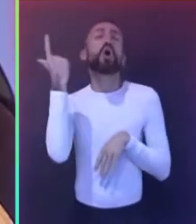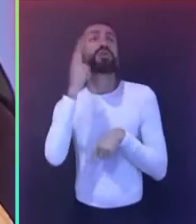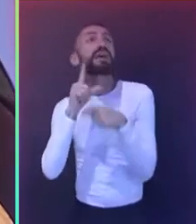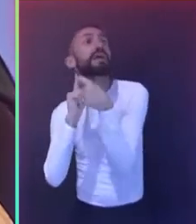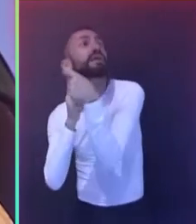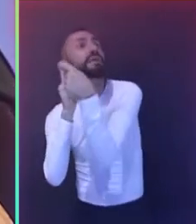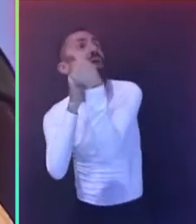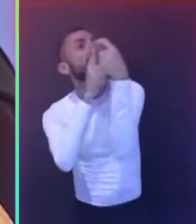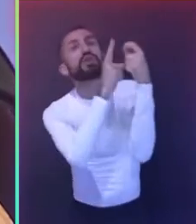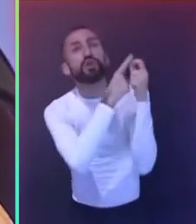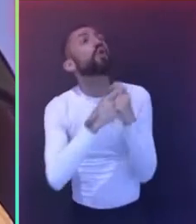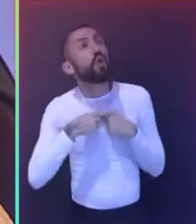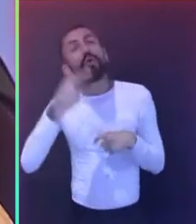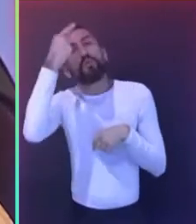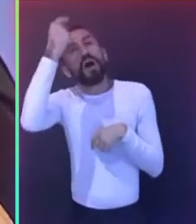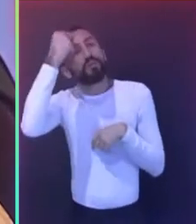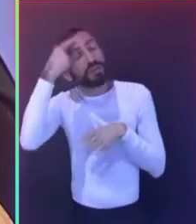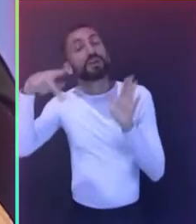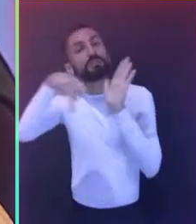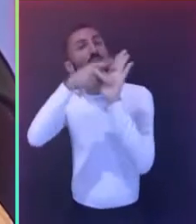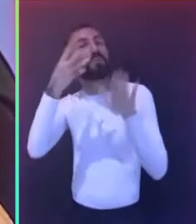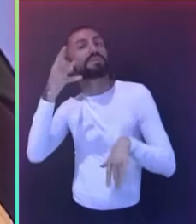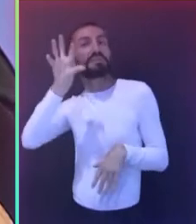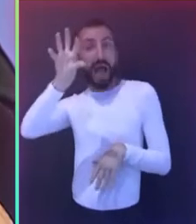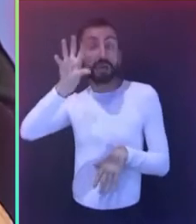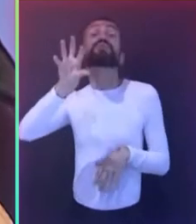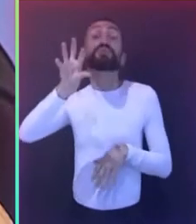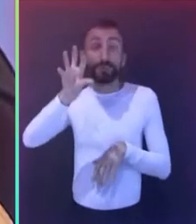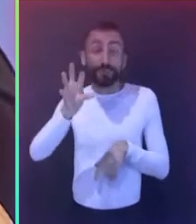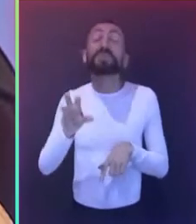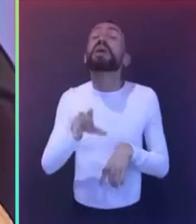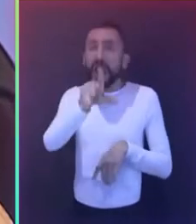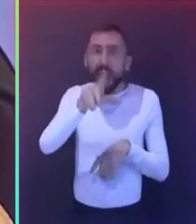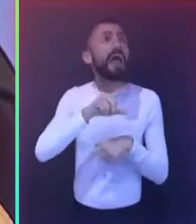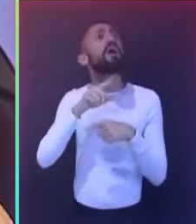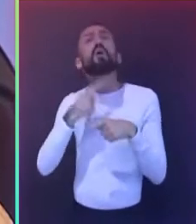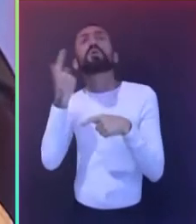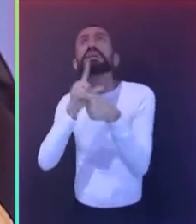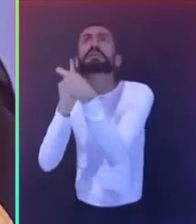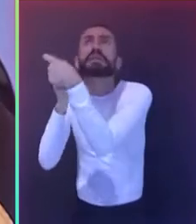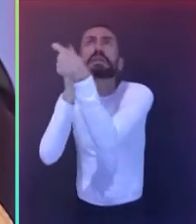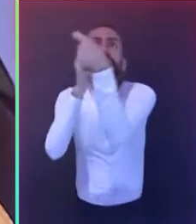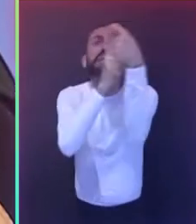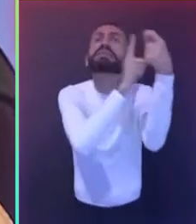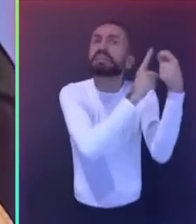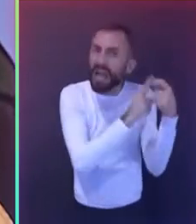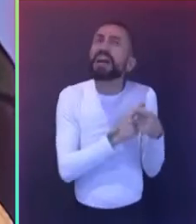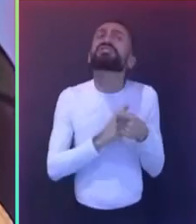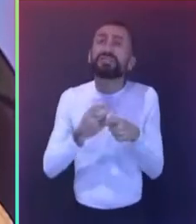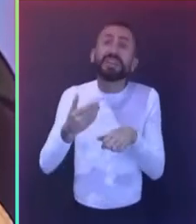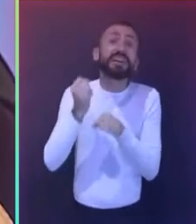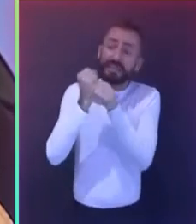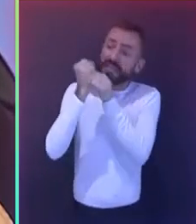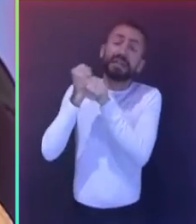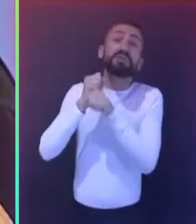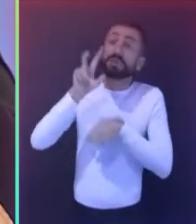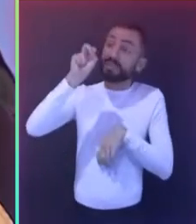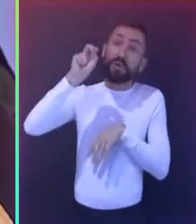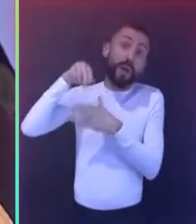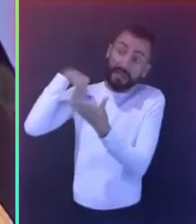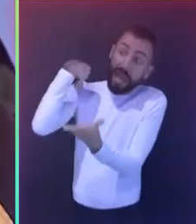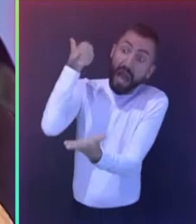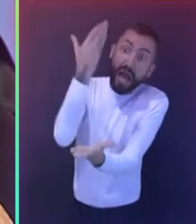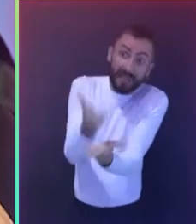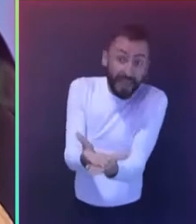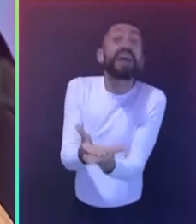do ensino superior no Estado, um objetivo ousado quando proposto há mais de 50 anos e ainda